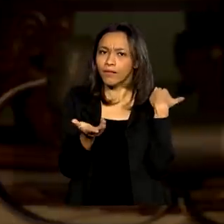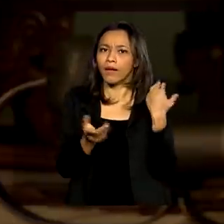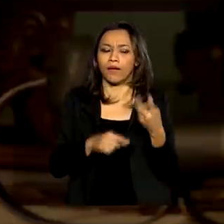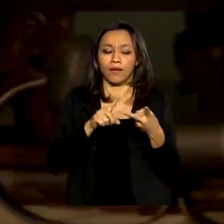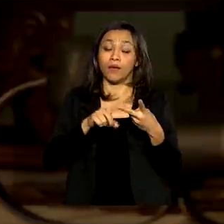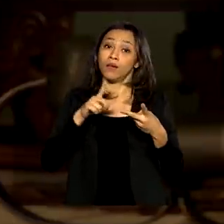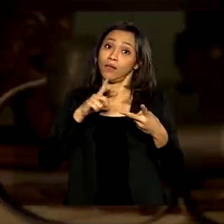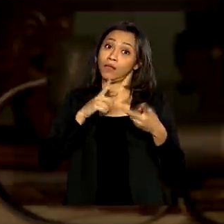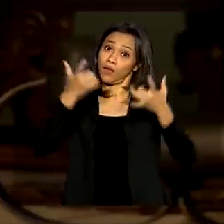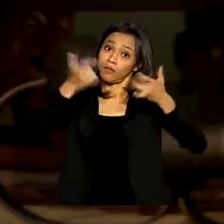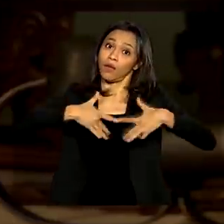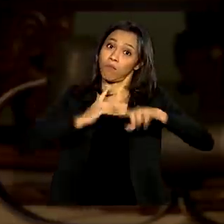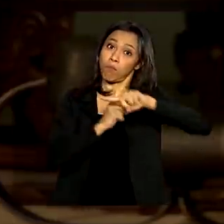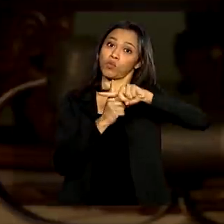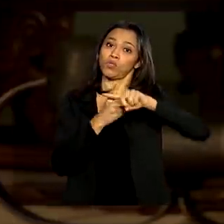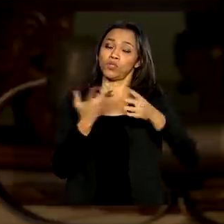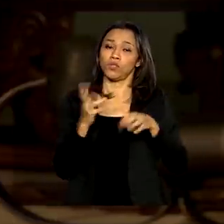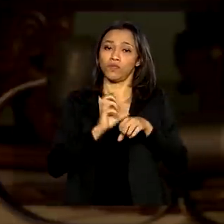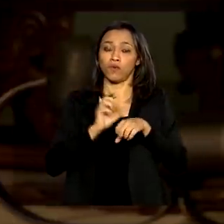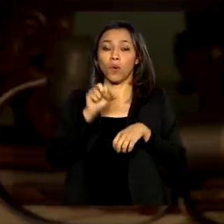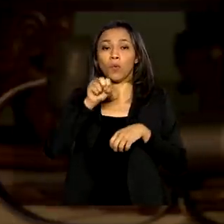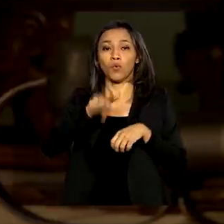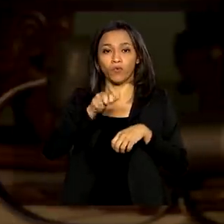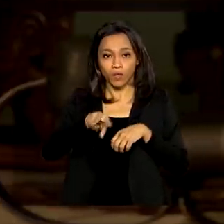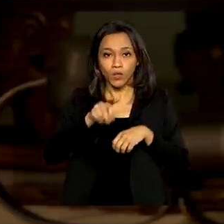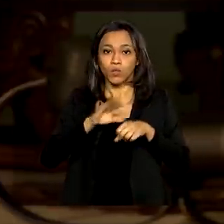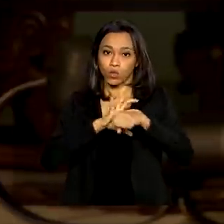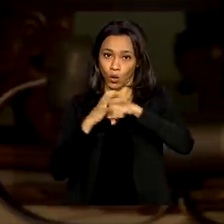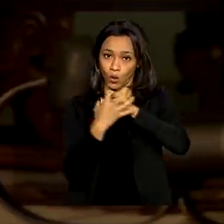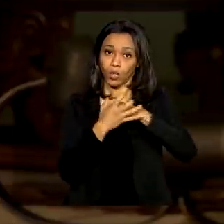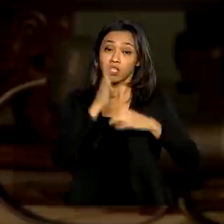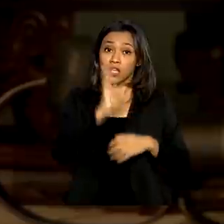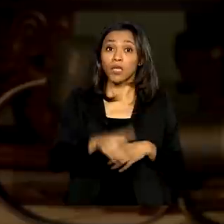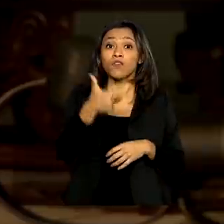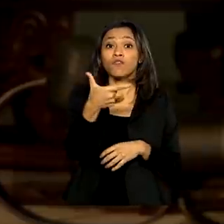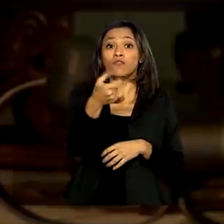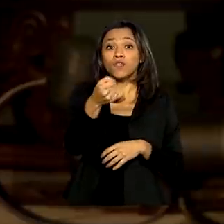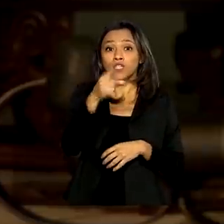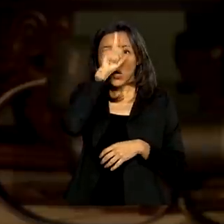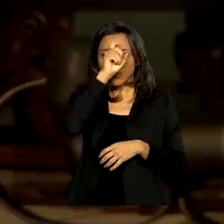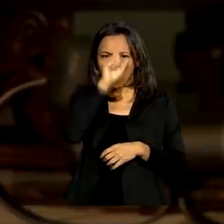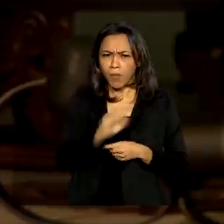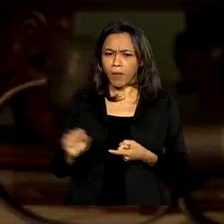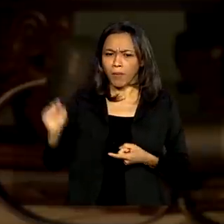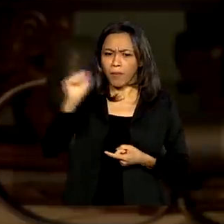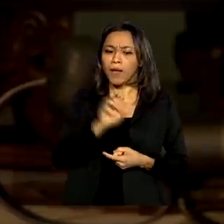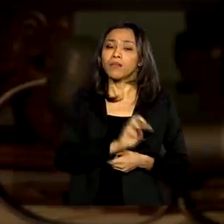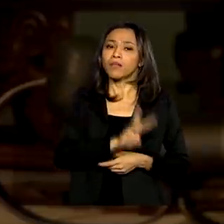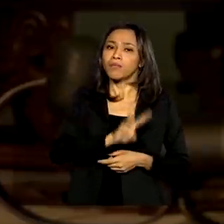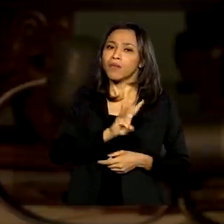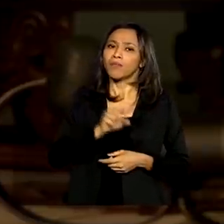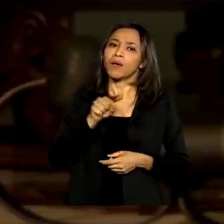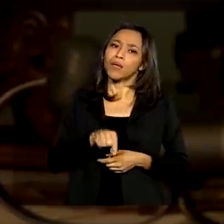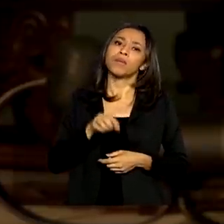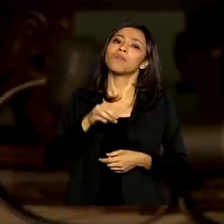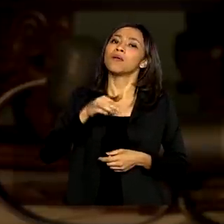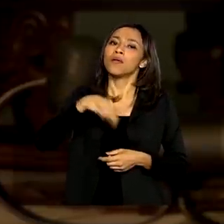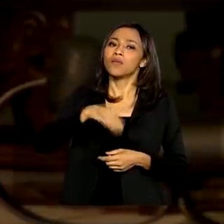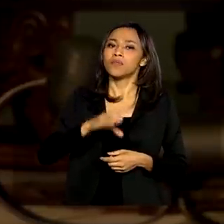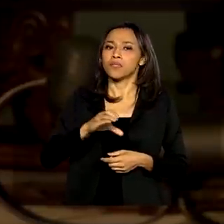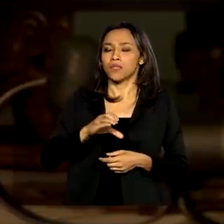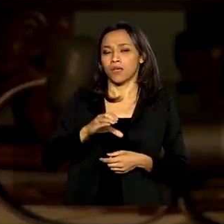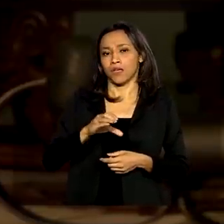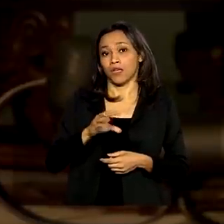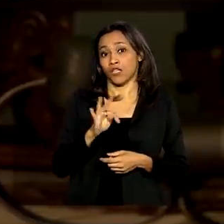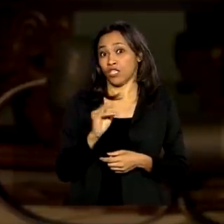testado positivo para o coronavírus. Nós temos 20 hospitais participando, que no nosso site www.mctic.gov.br tem a lista